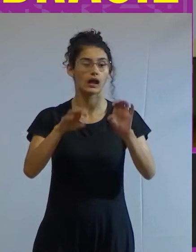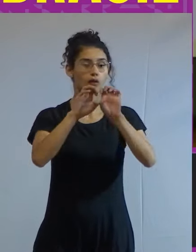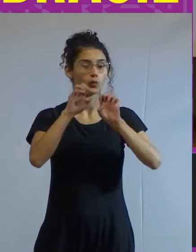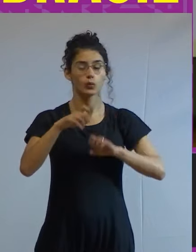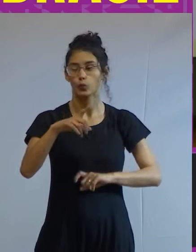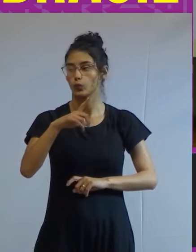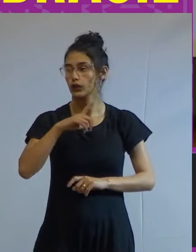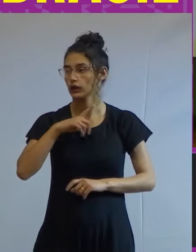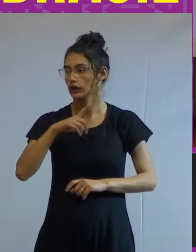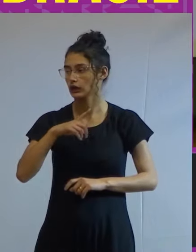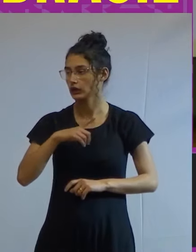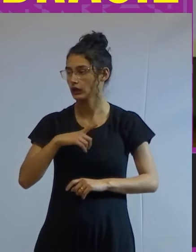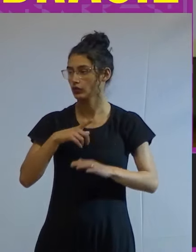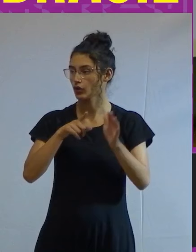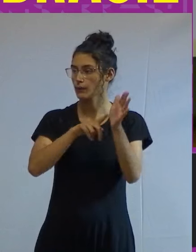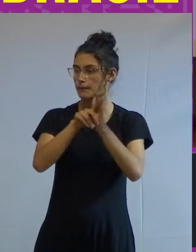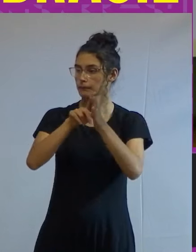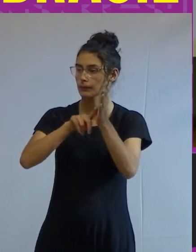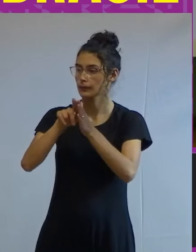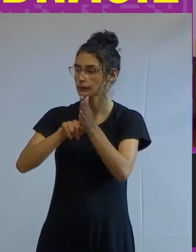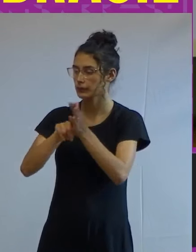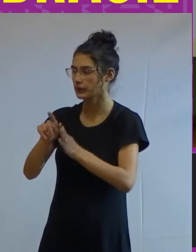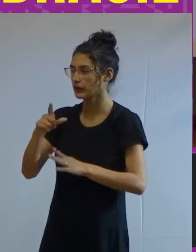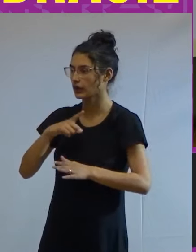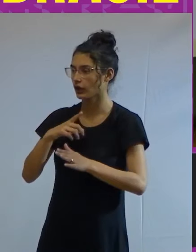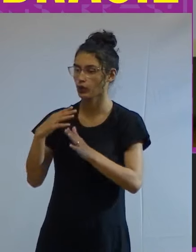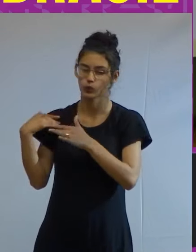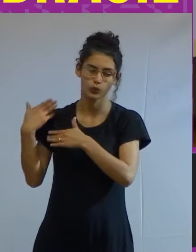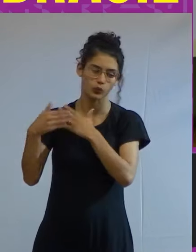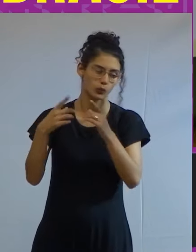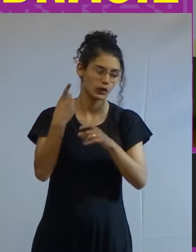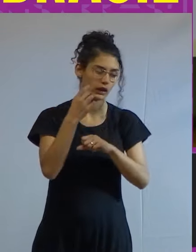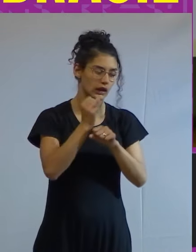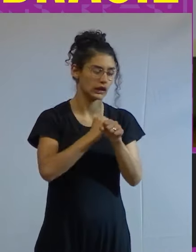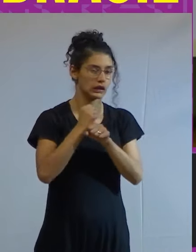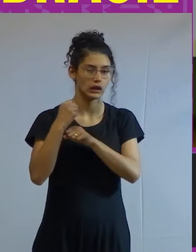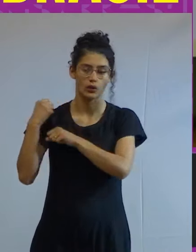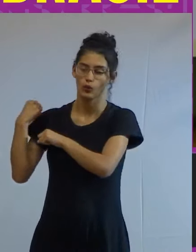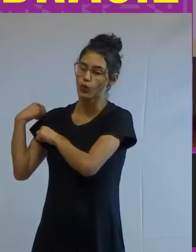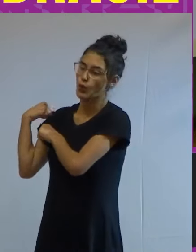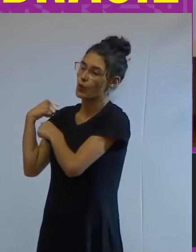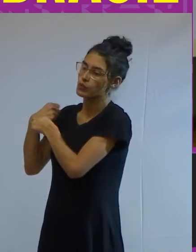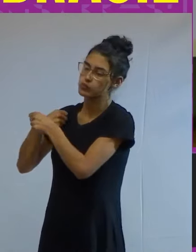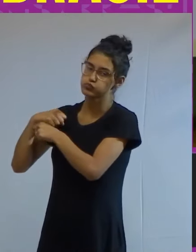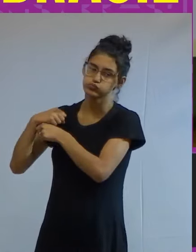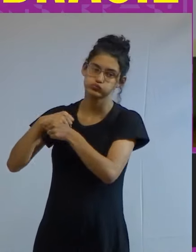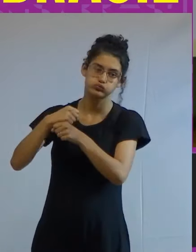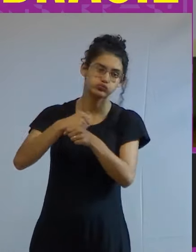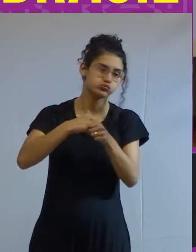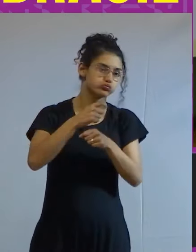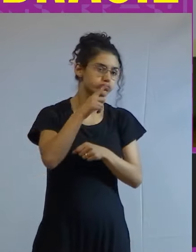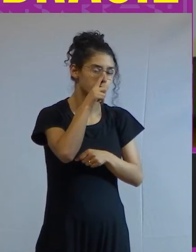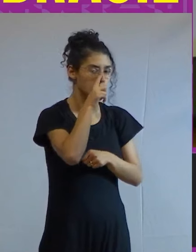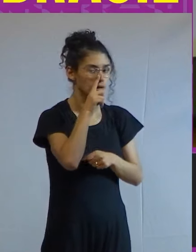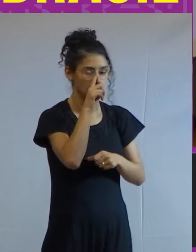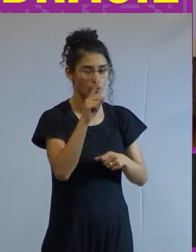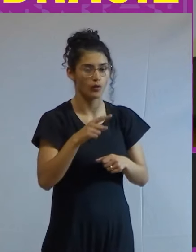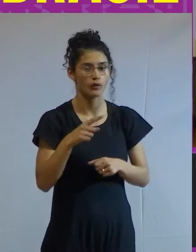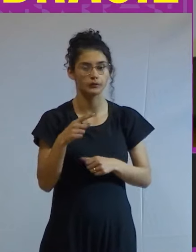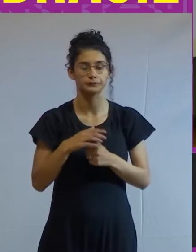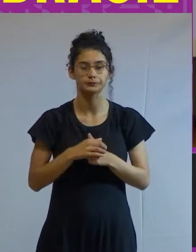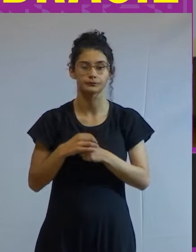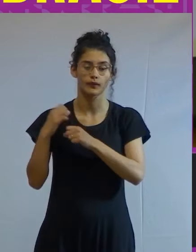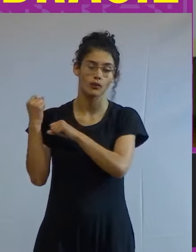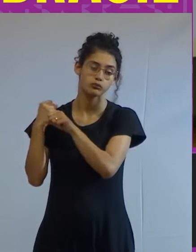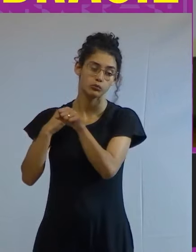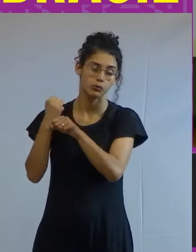de pesquisa nos últimos 10 anos foi grave nos últimos nos anos